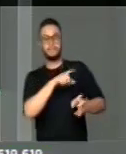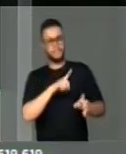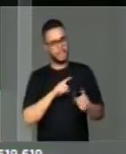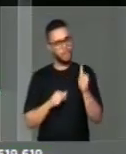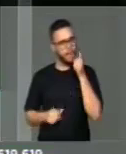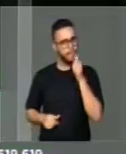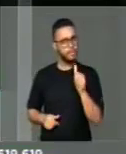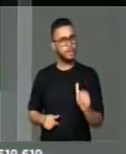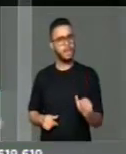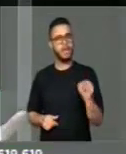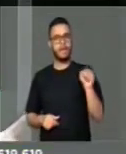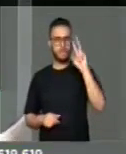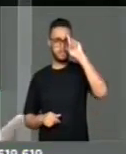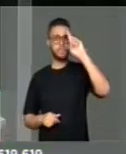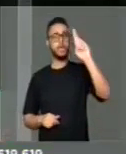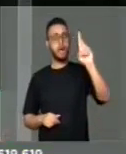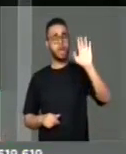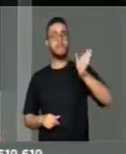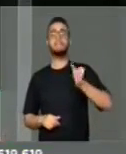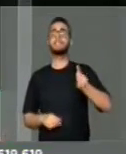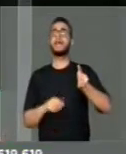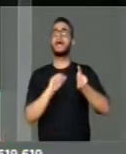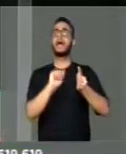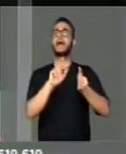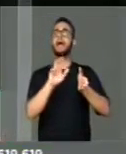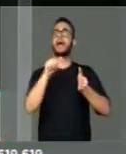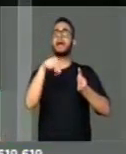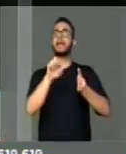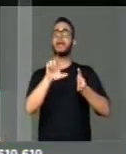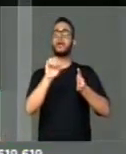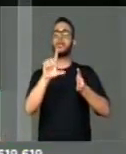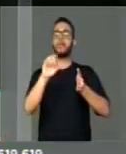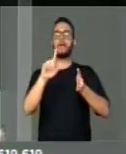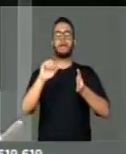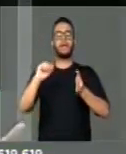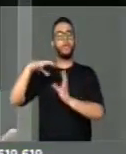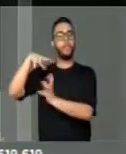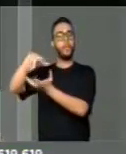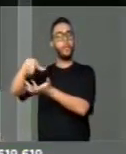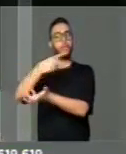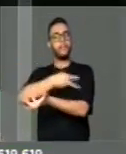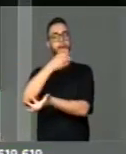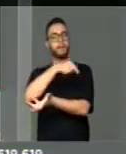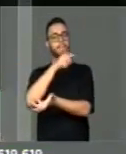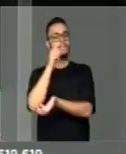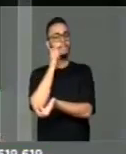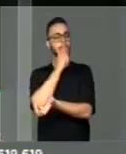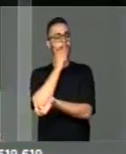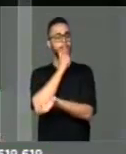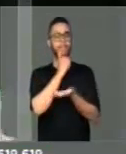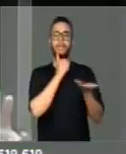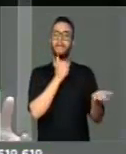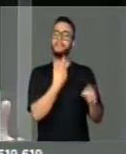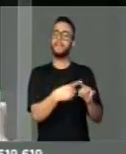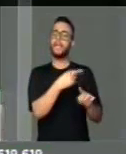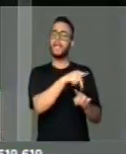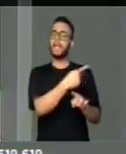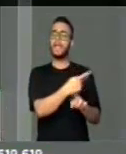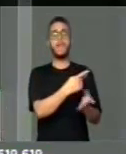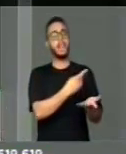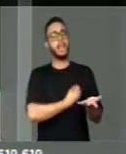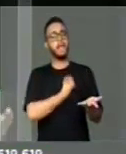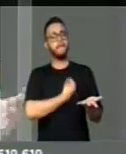arqueóloga reconhecida de nível internacional, a senhora Niede Guidon, que dedicou toda a sua vida,